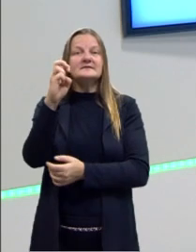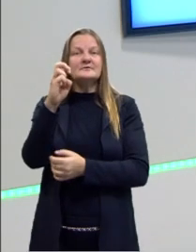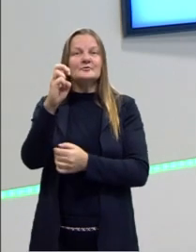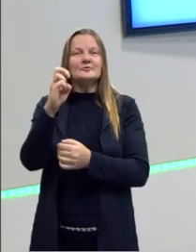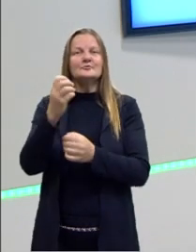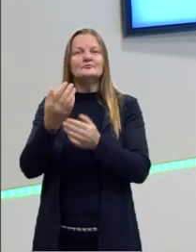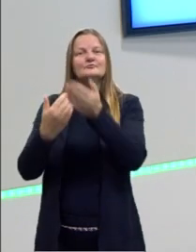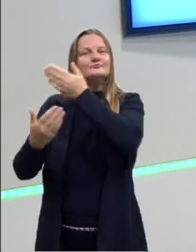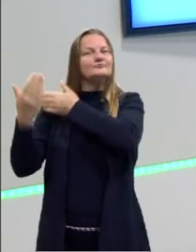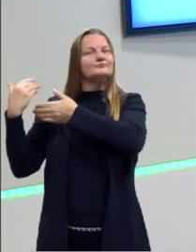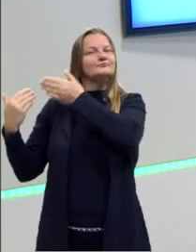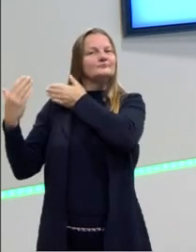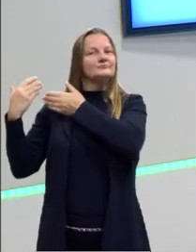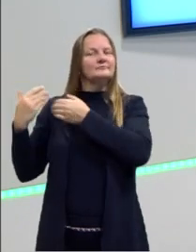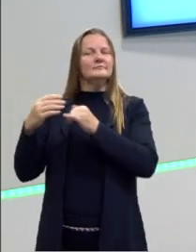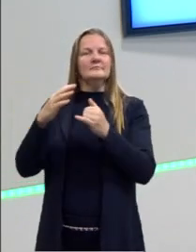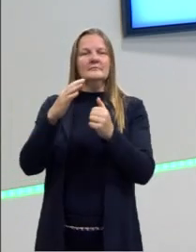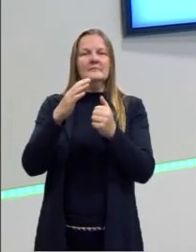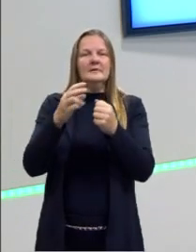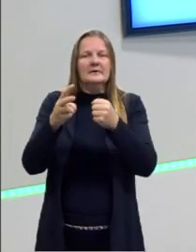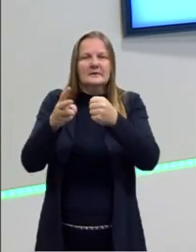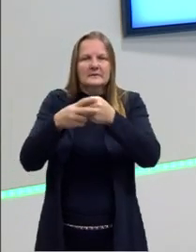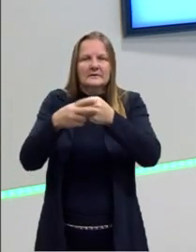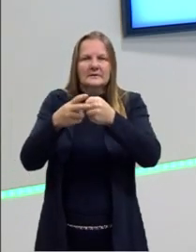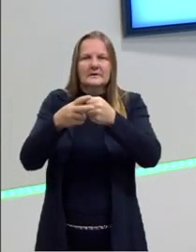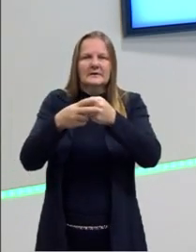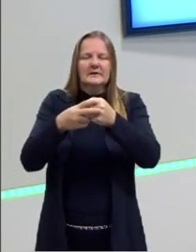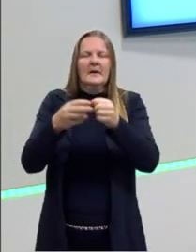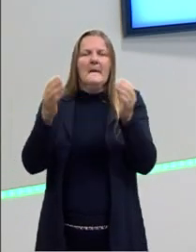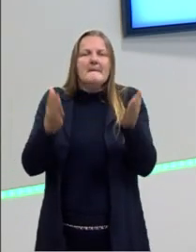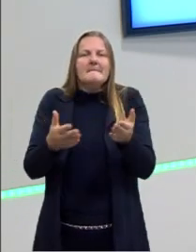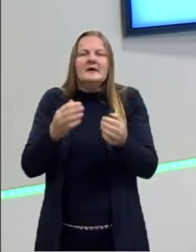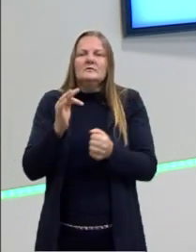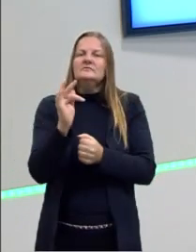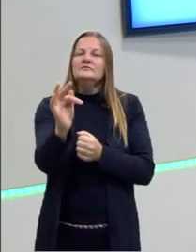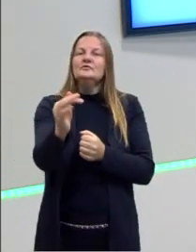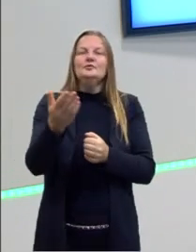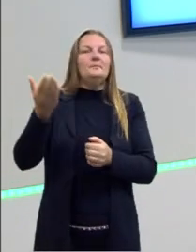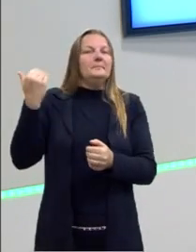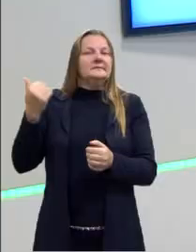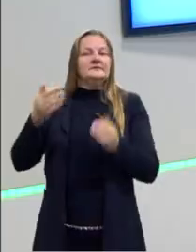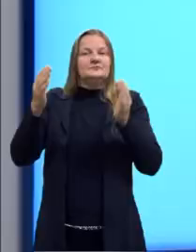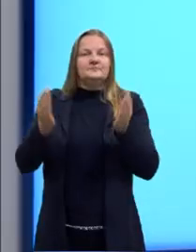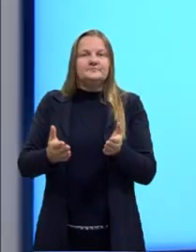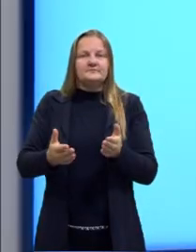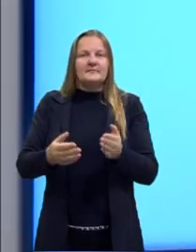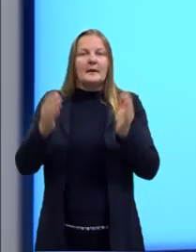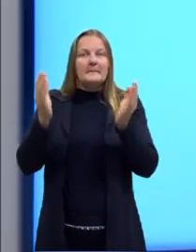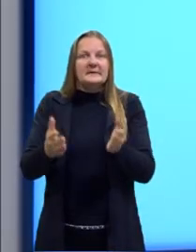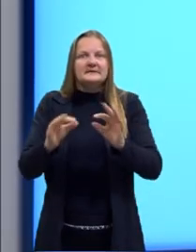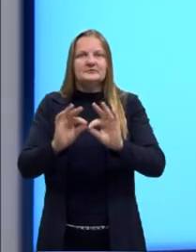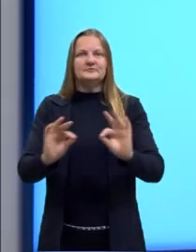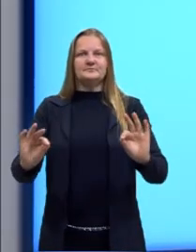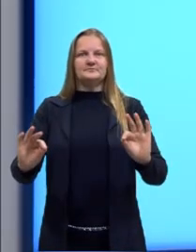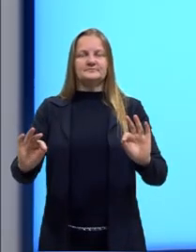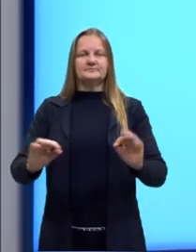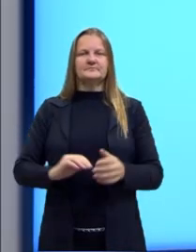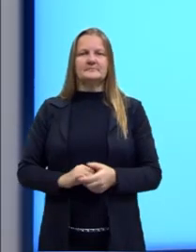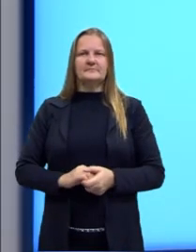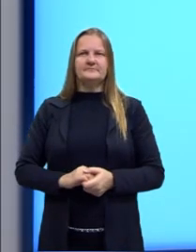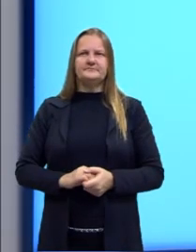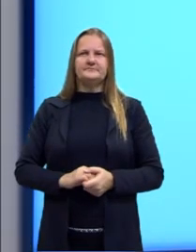Olha lá, na aula 5, nós falamos sobre os modos e os tempos verbais. Lembram que nós falamos do simple present?